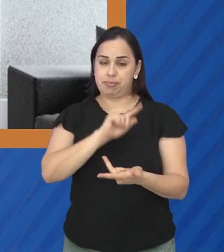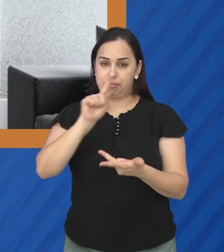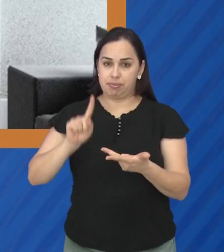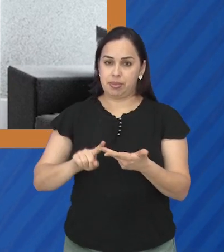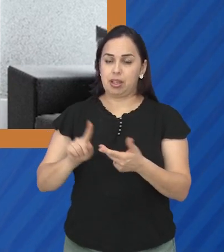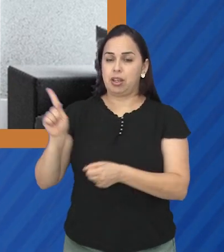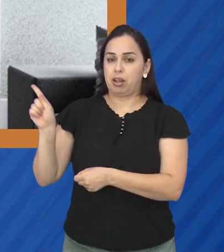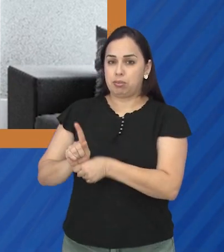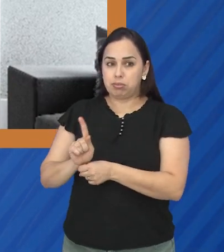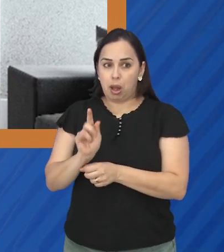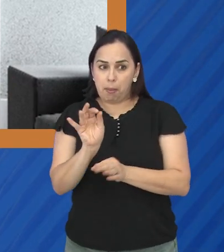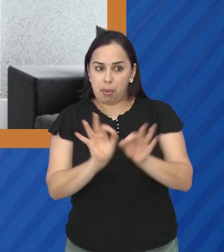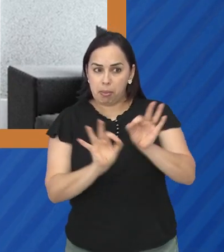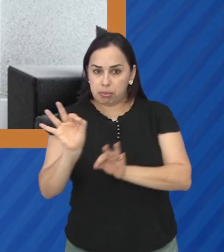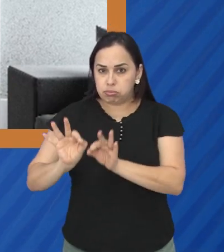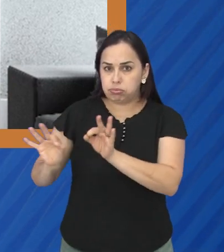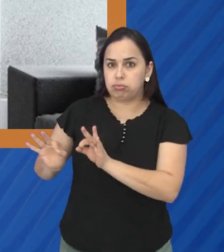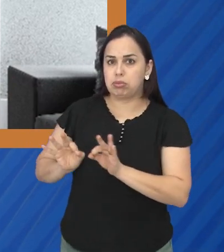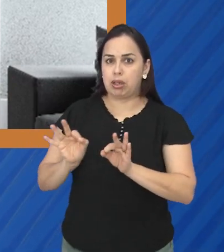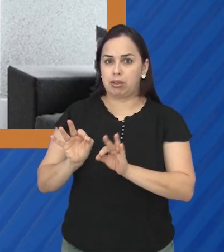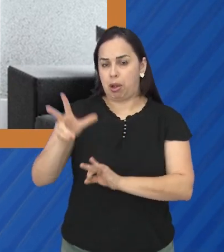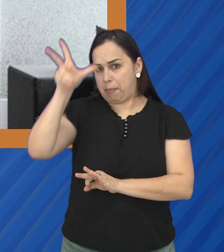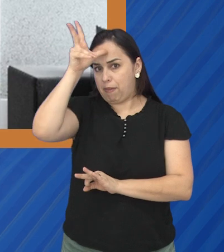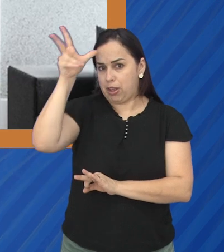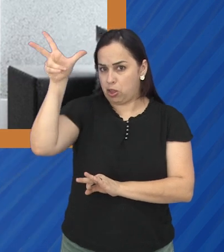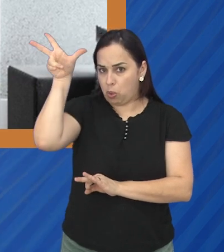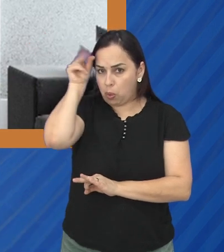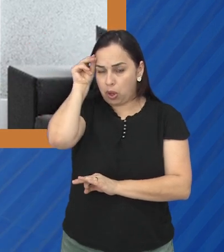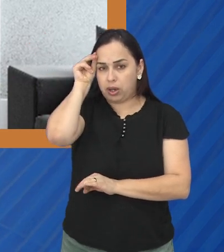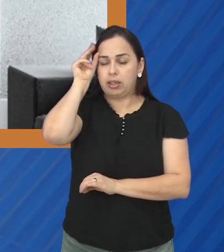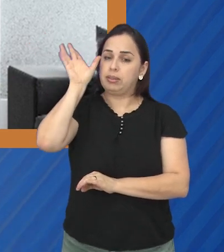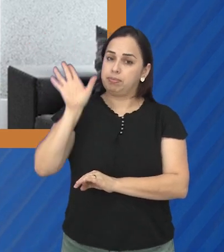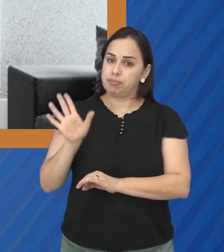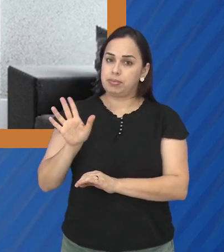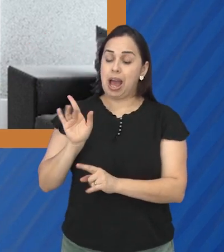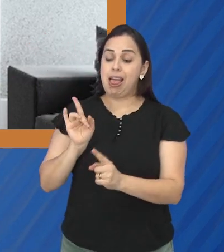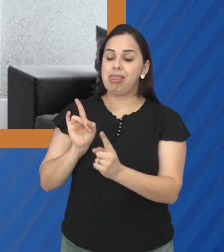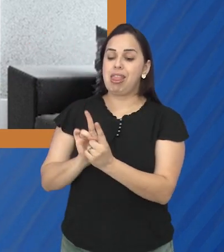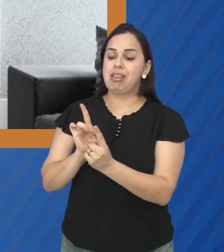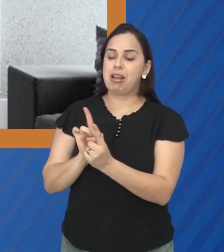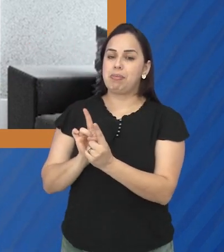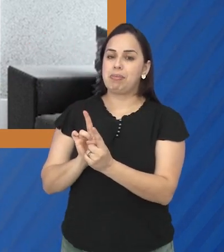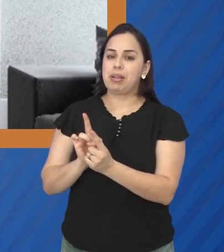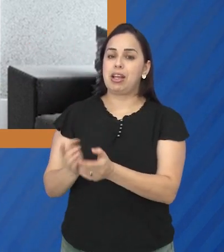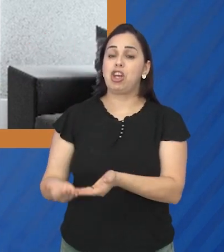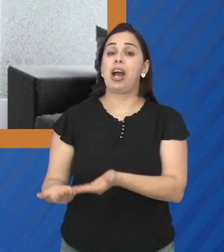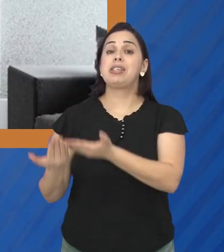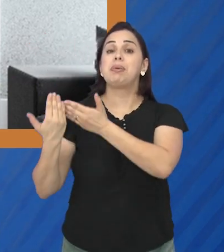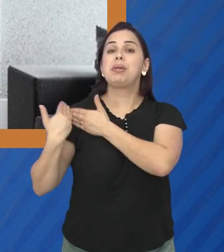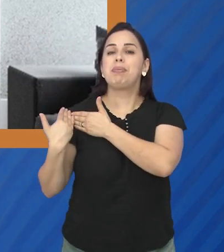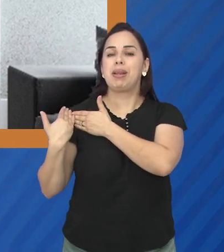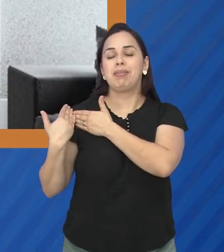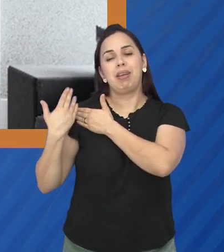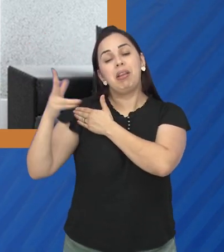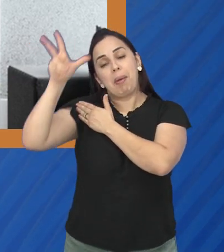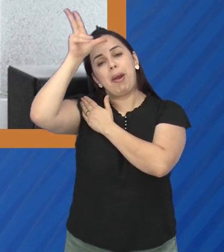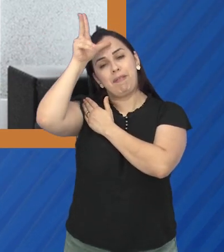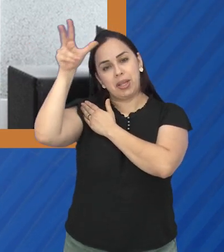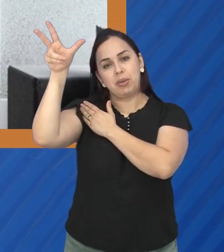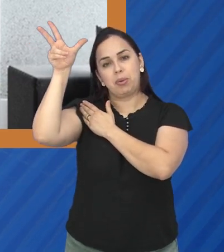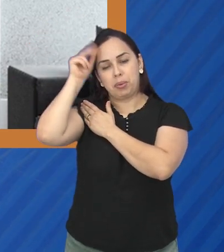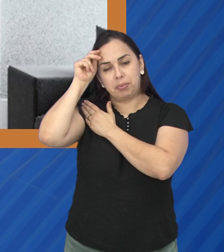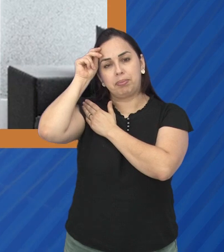de uma gestão coordenada do município porque a atenção primária é de responsabilidade do